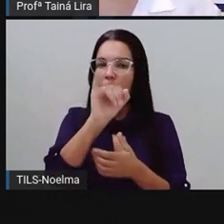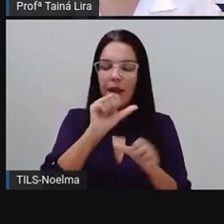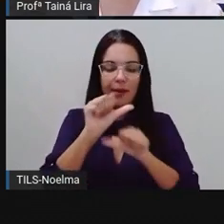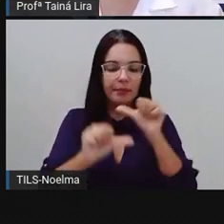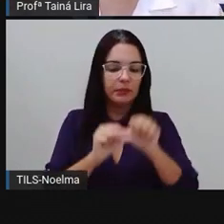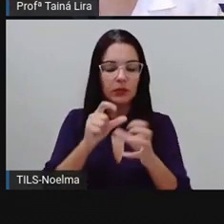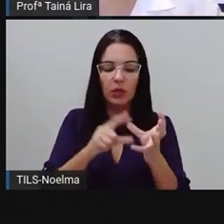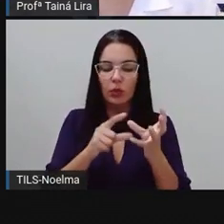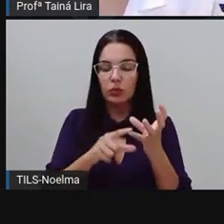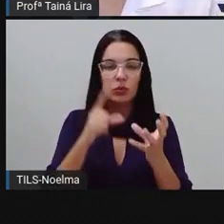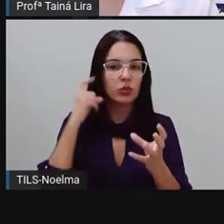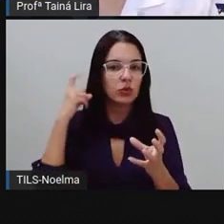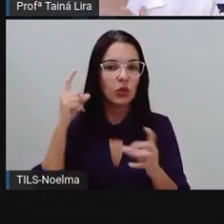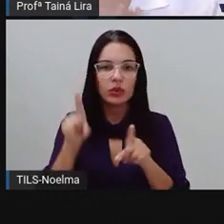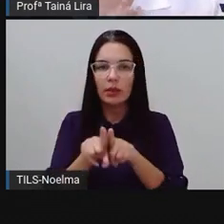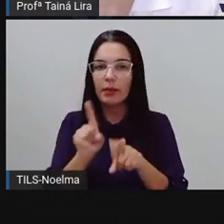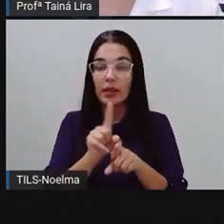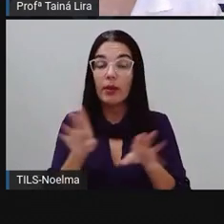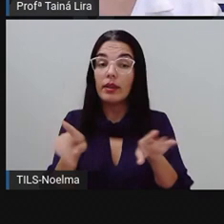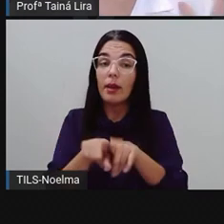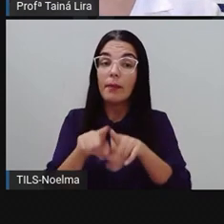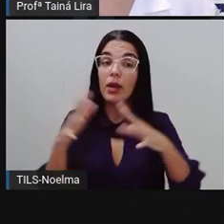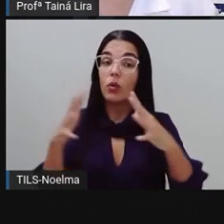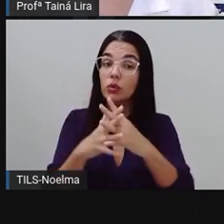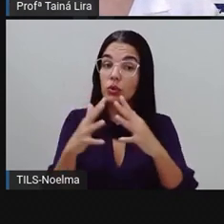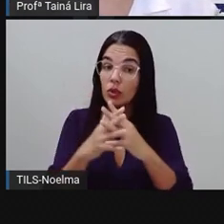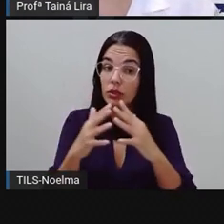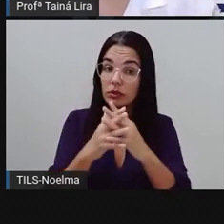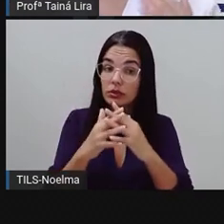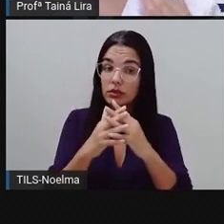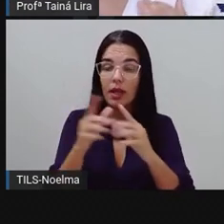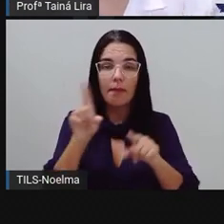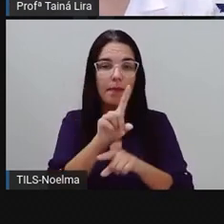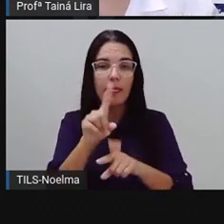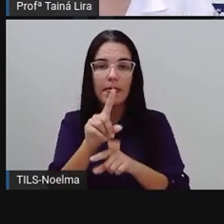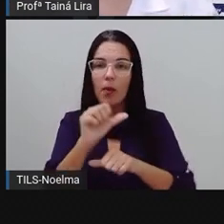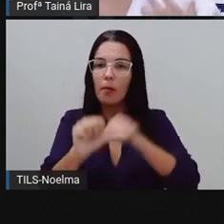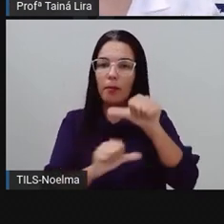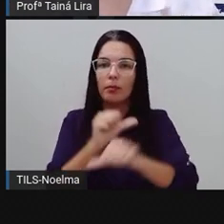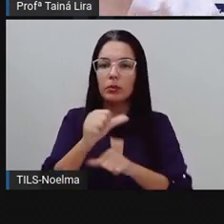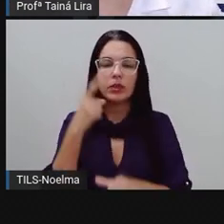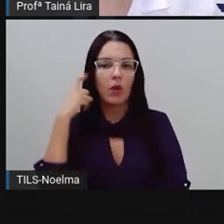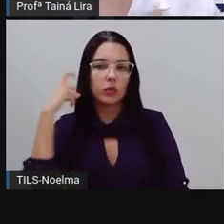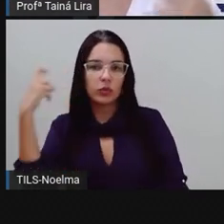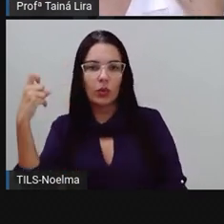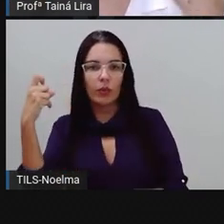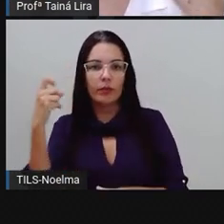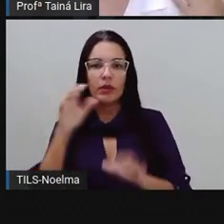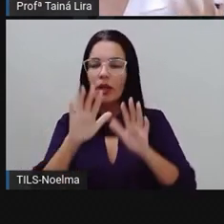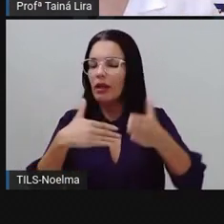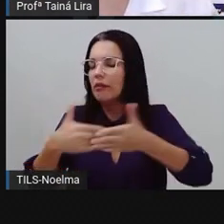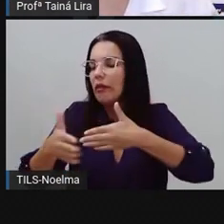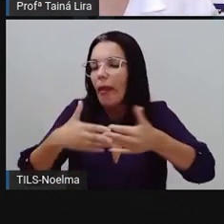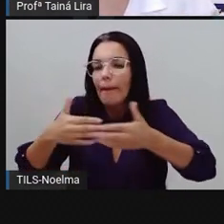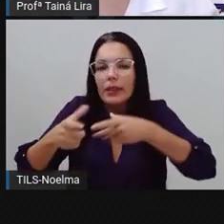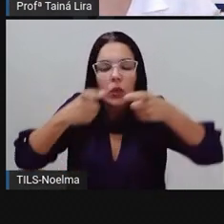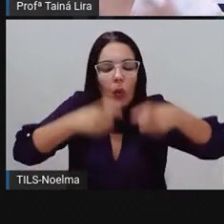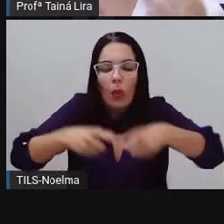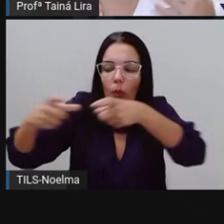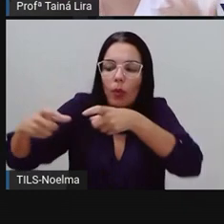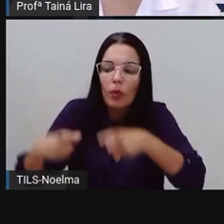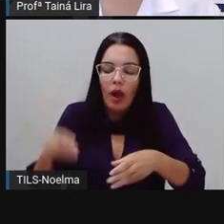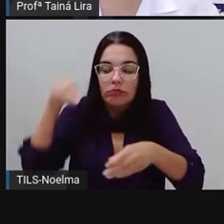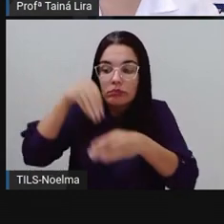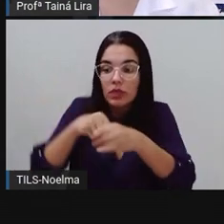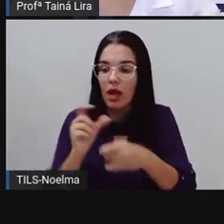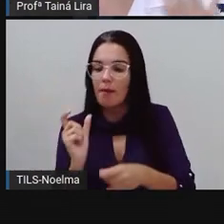vimos também algumas consoantes que não vão mudar o som, tá? Independente da posição também que ela esteja ali na palavra,